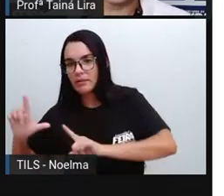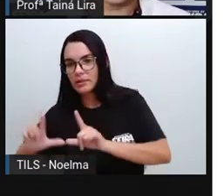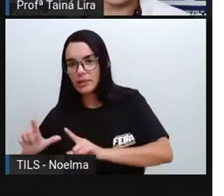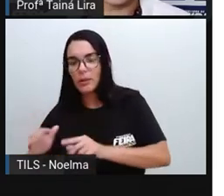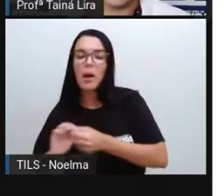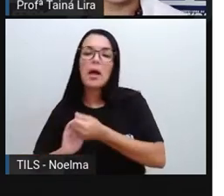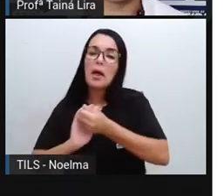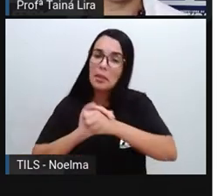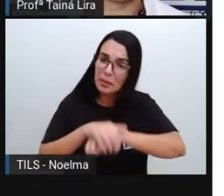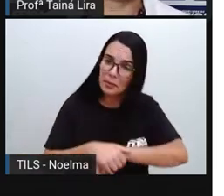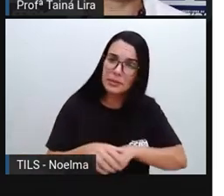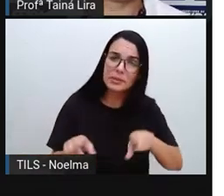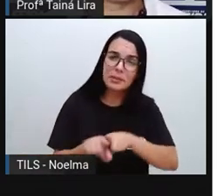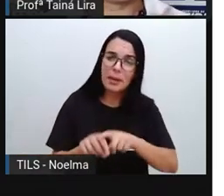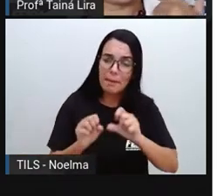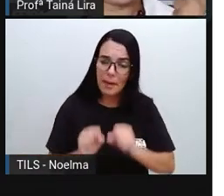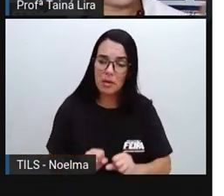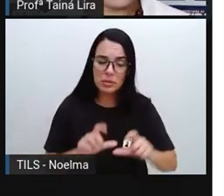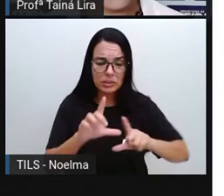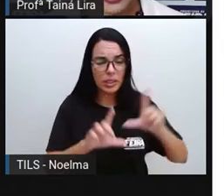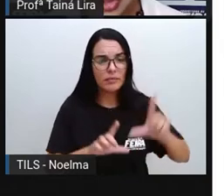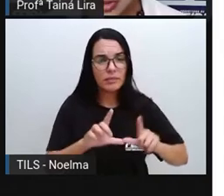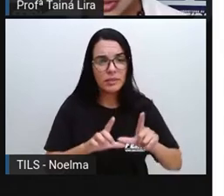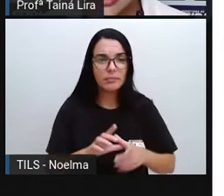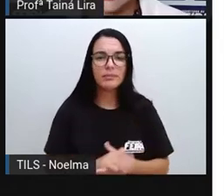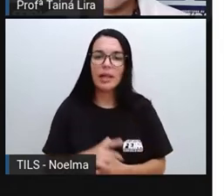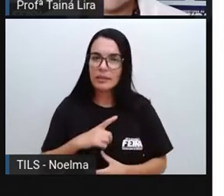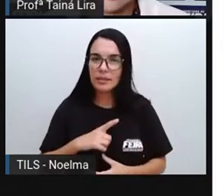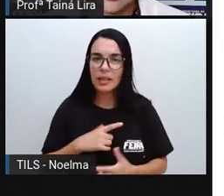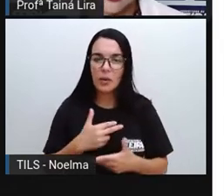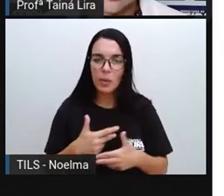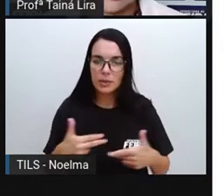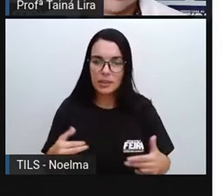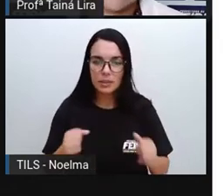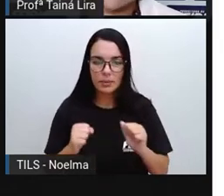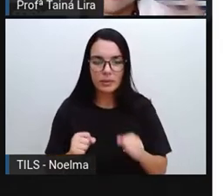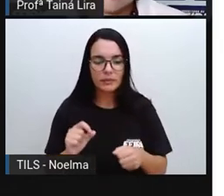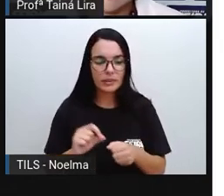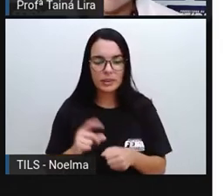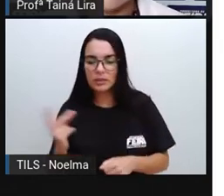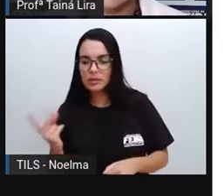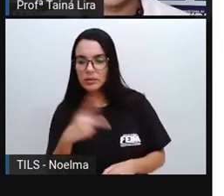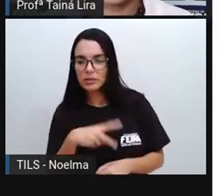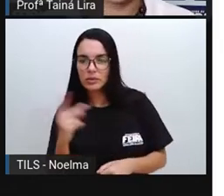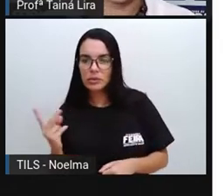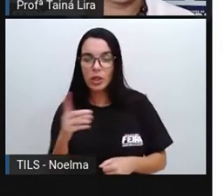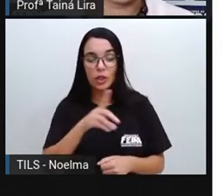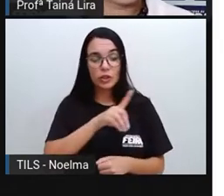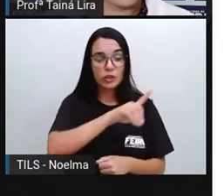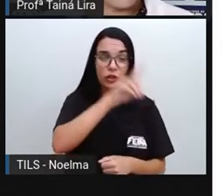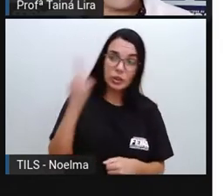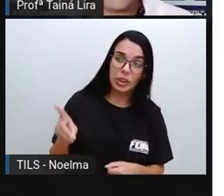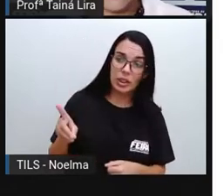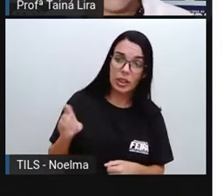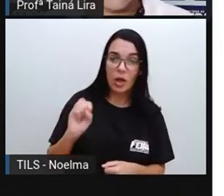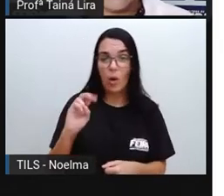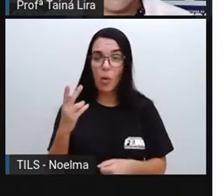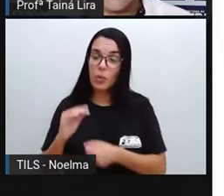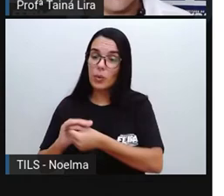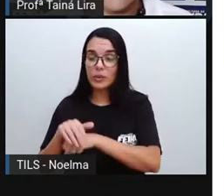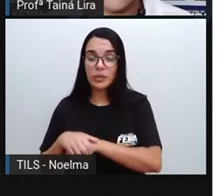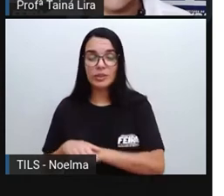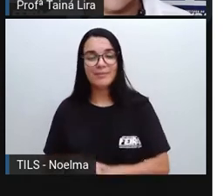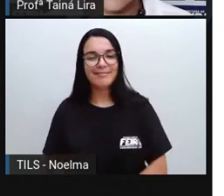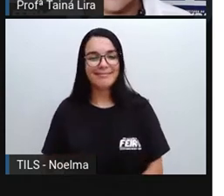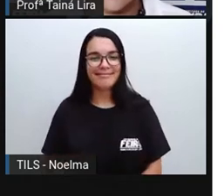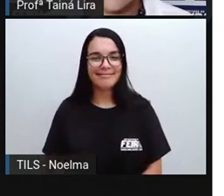existem, né? Atividades que a pode fazer durante o dia, durante a noite ou até mesmo, né? Nos dois horários. Tá